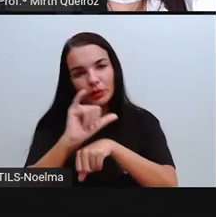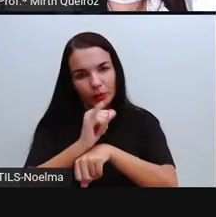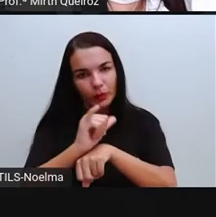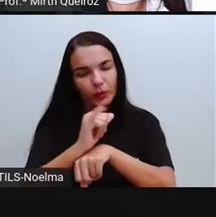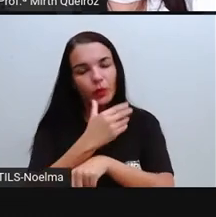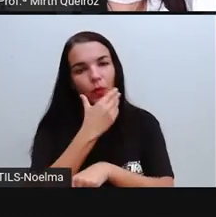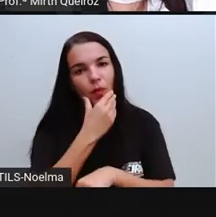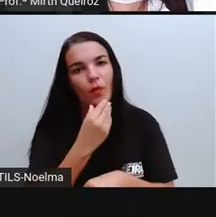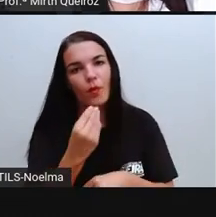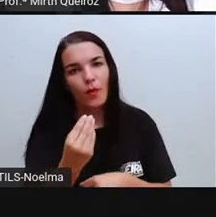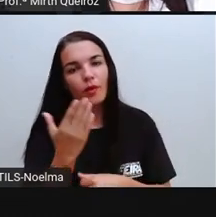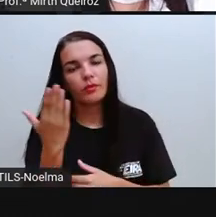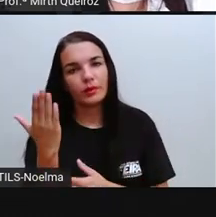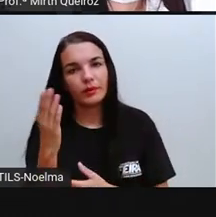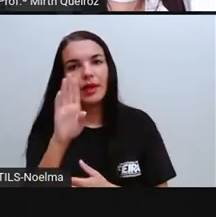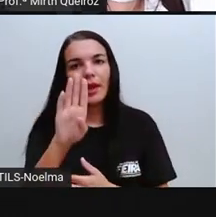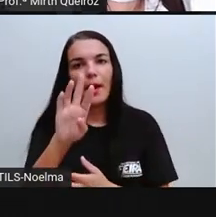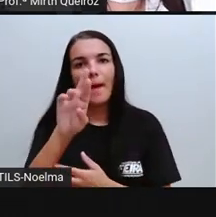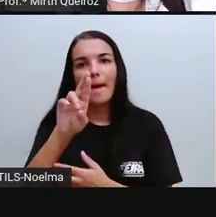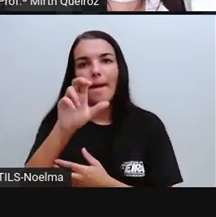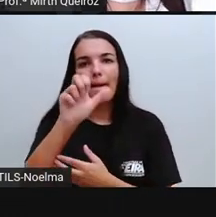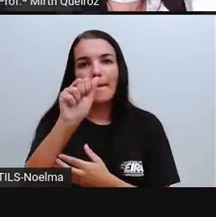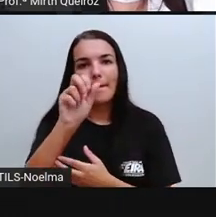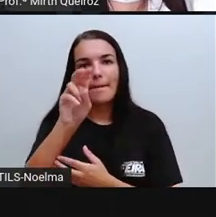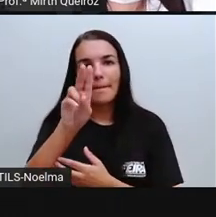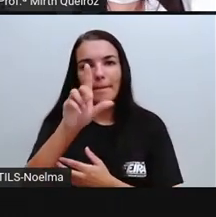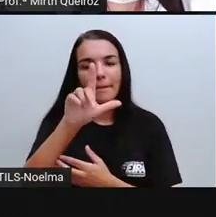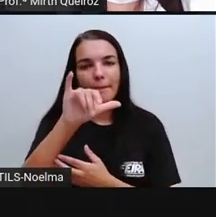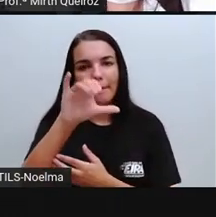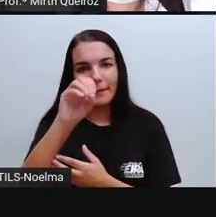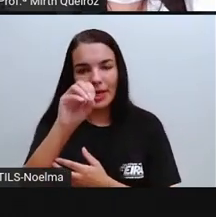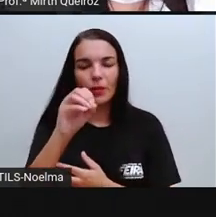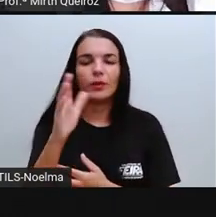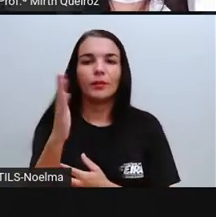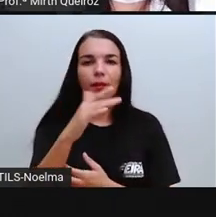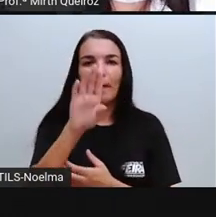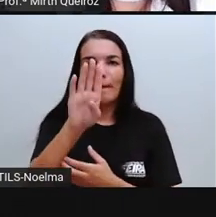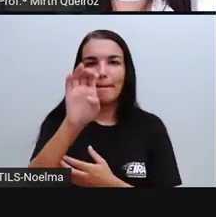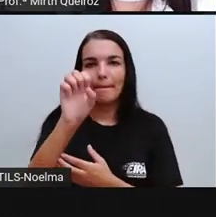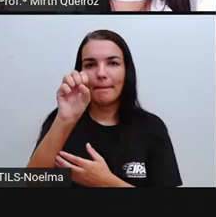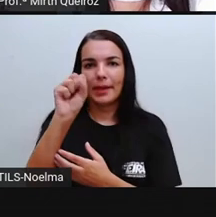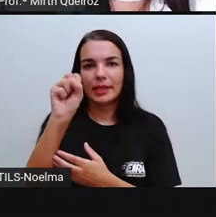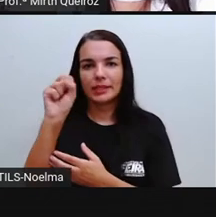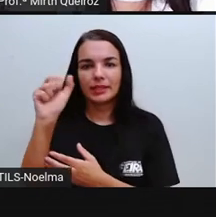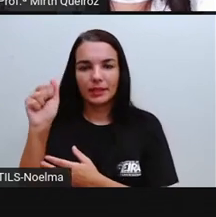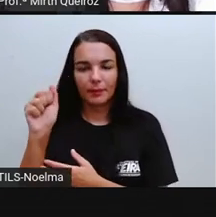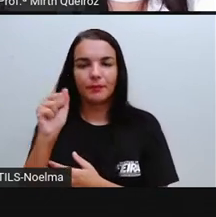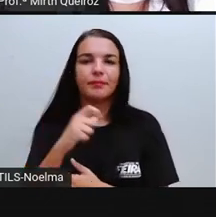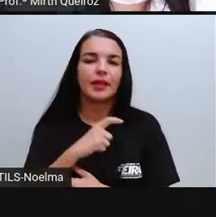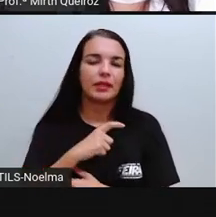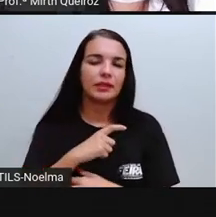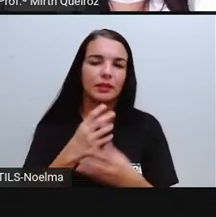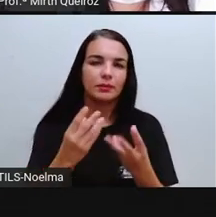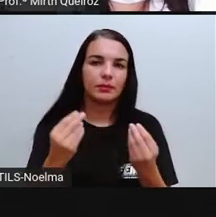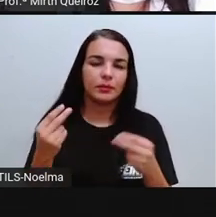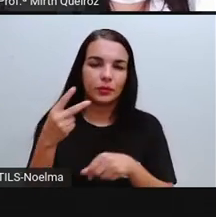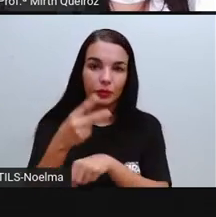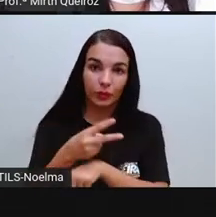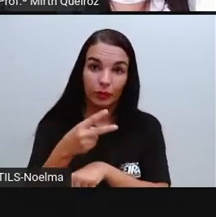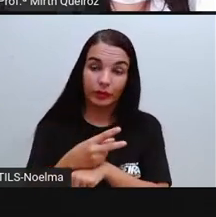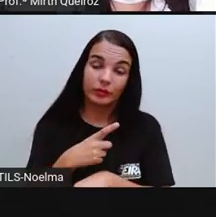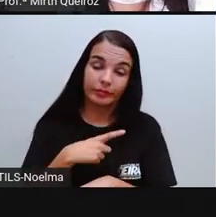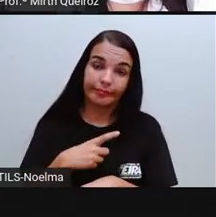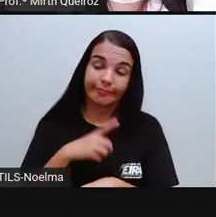desse cordelista maravilhoso que é Braulio Beto. Infelizmente, né? Muitos dos vídeos têm direitos